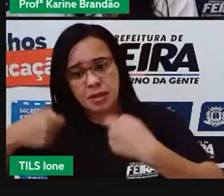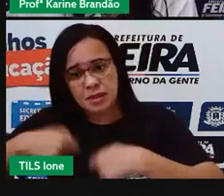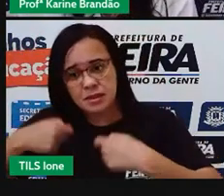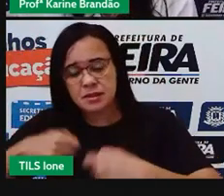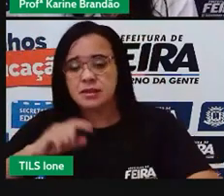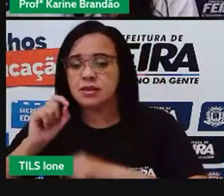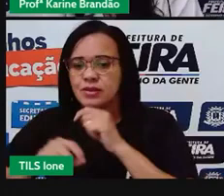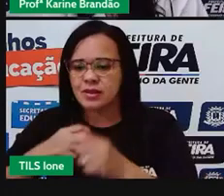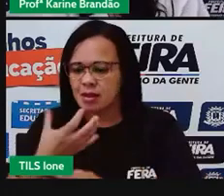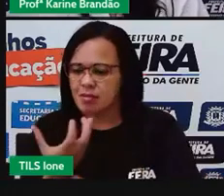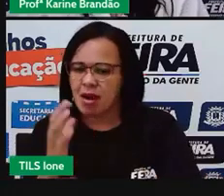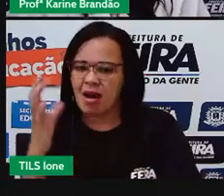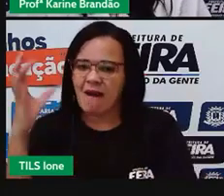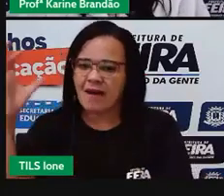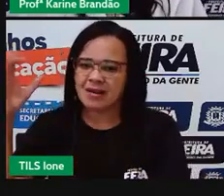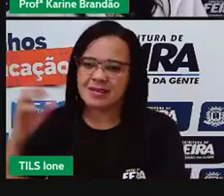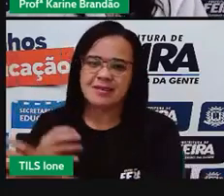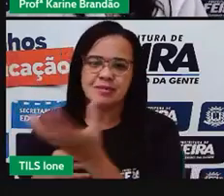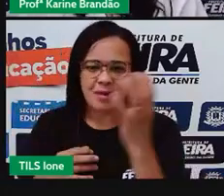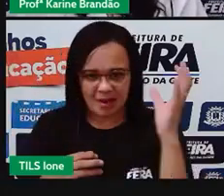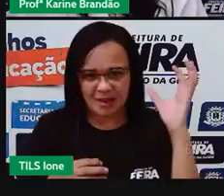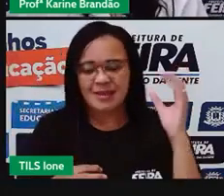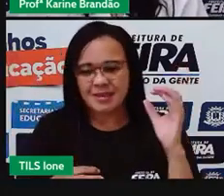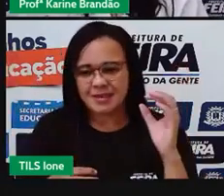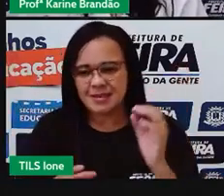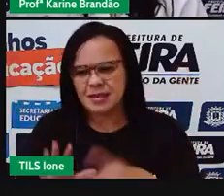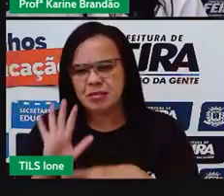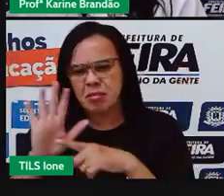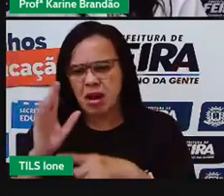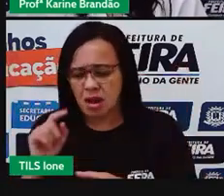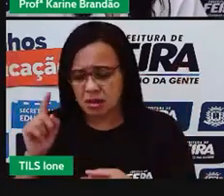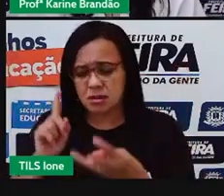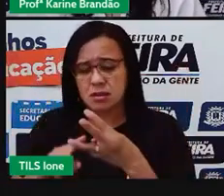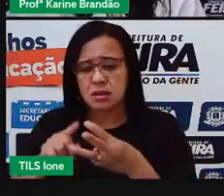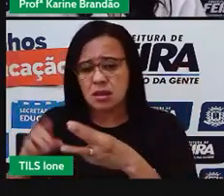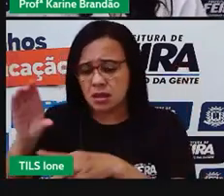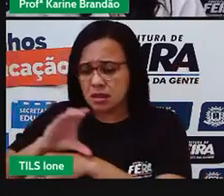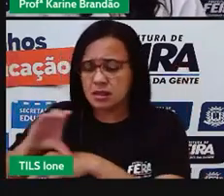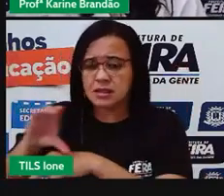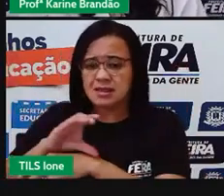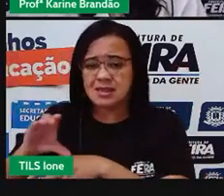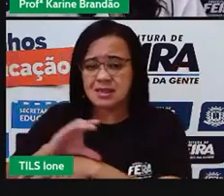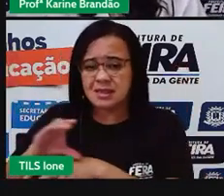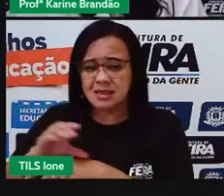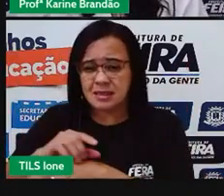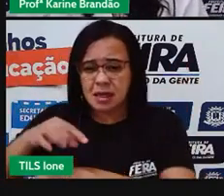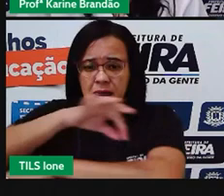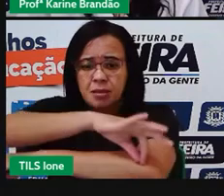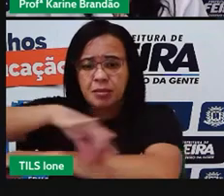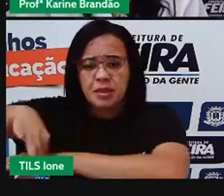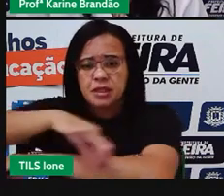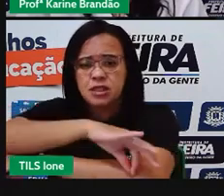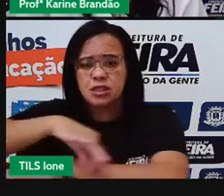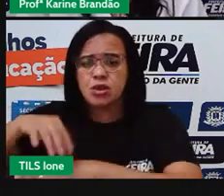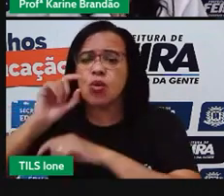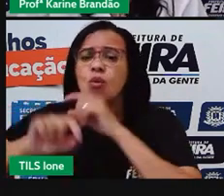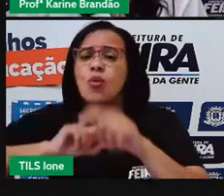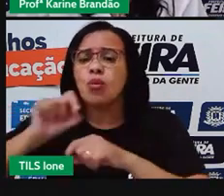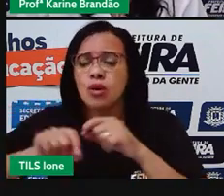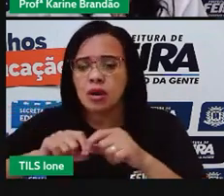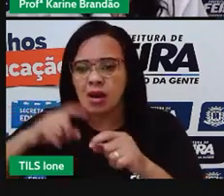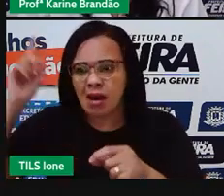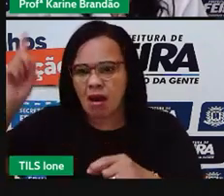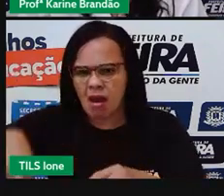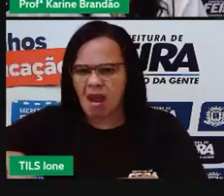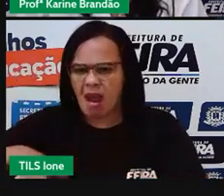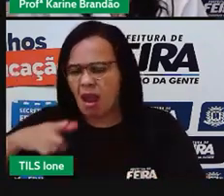exemplo, das plantas. E a cinza, ela vai medir o volume da poluição da água gasta,